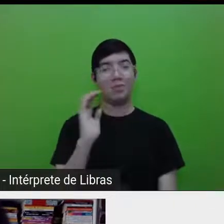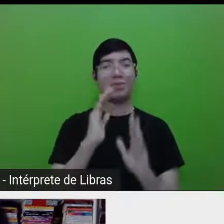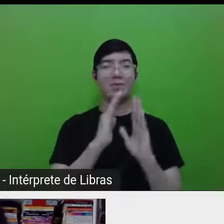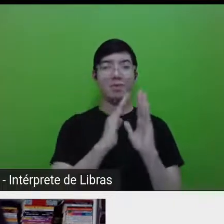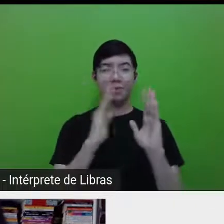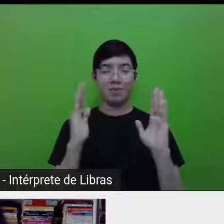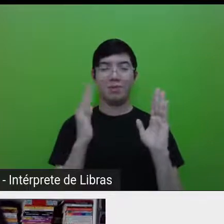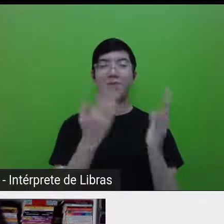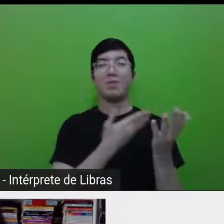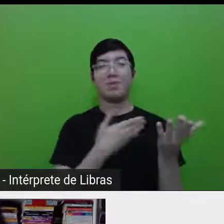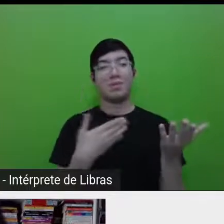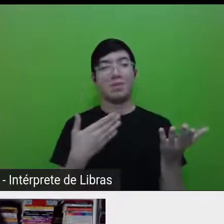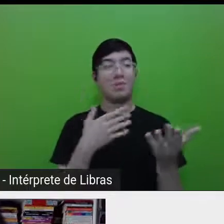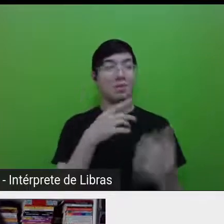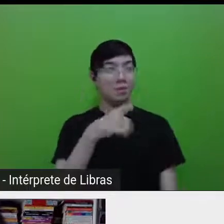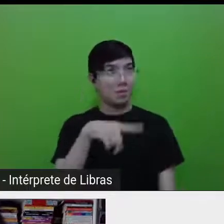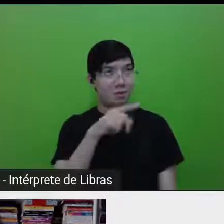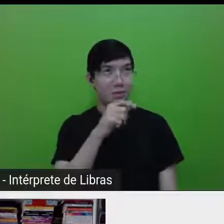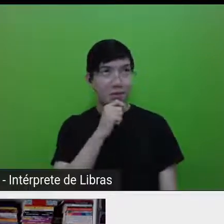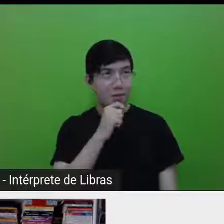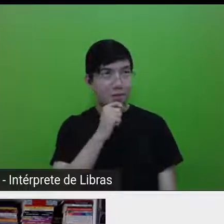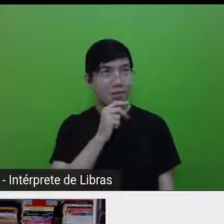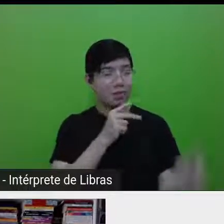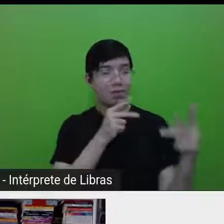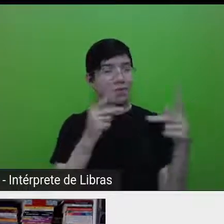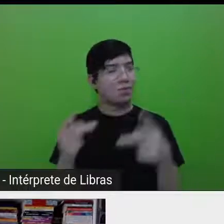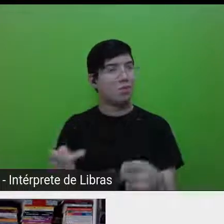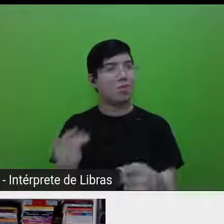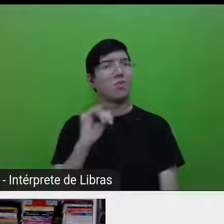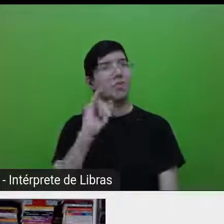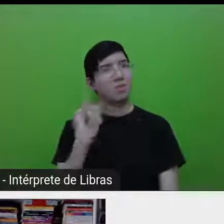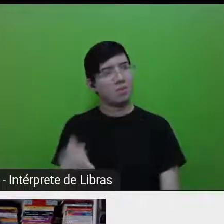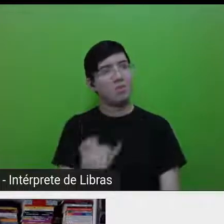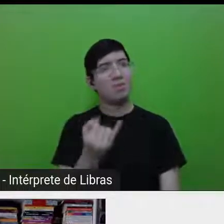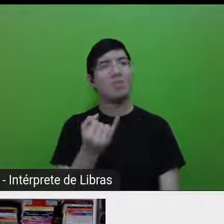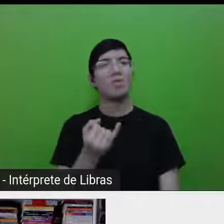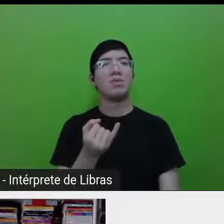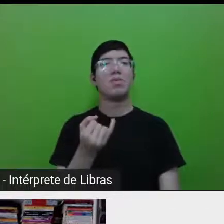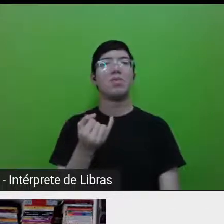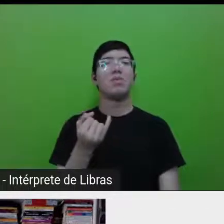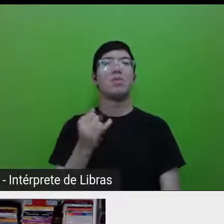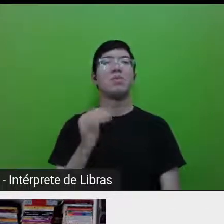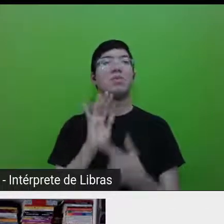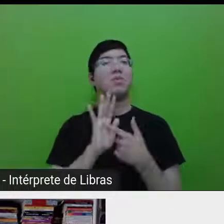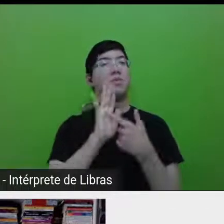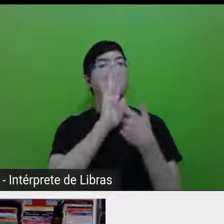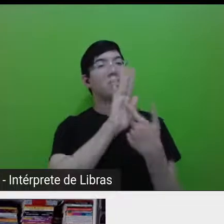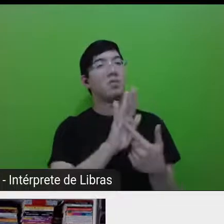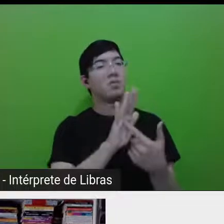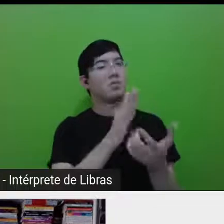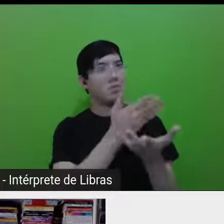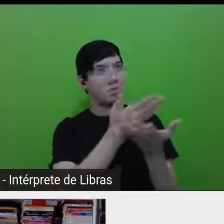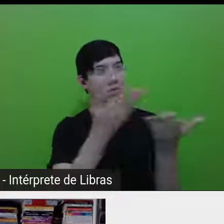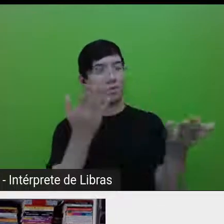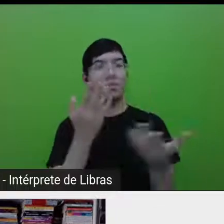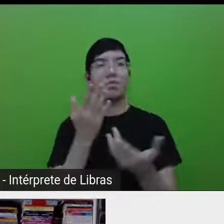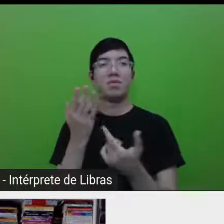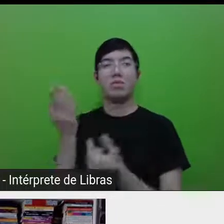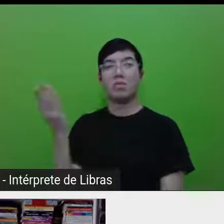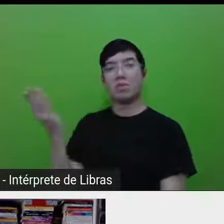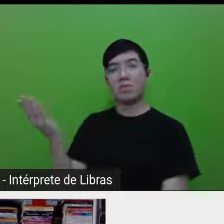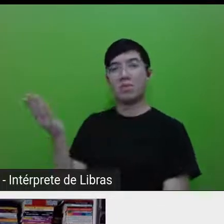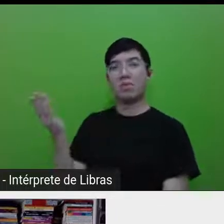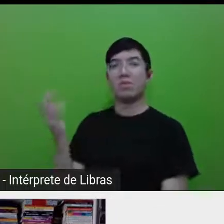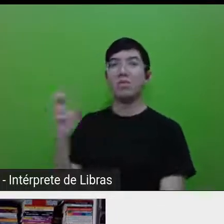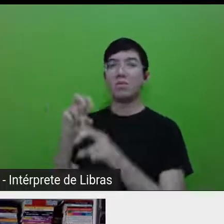para quem ainda não visitou. Vou mostrar como é que está aqui ao redor, galera que estava ali estudando saiu, lá do outro lado está o pessoal do Obras